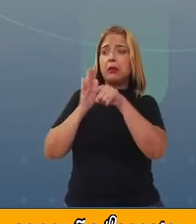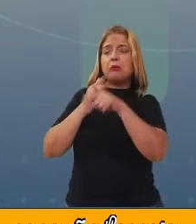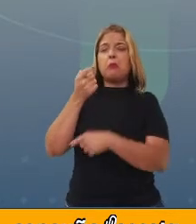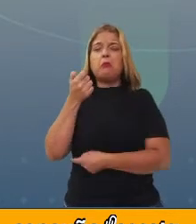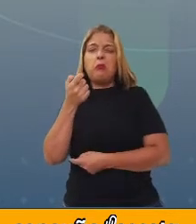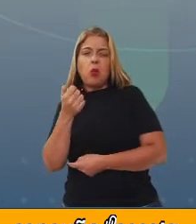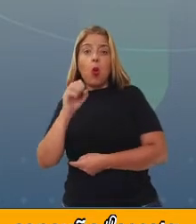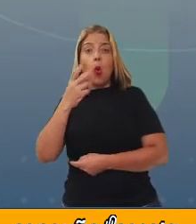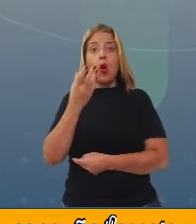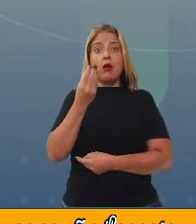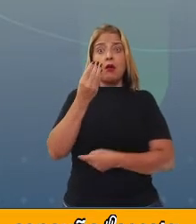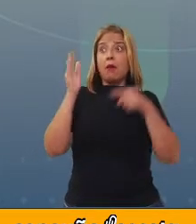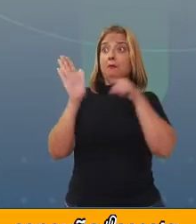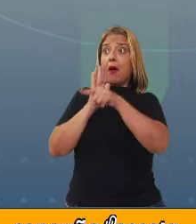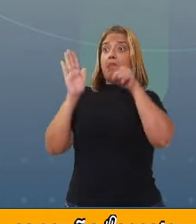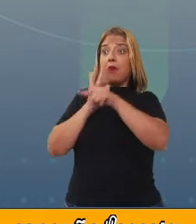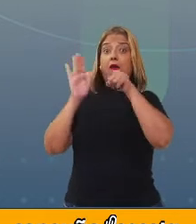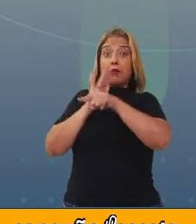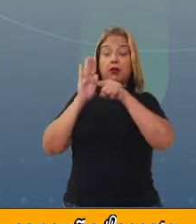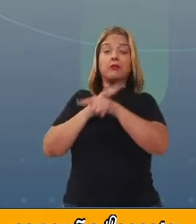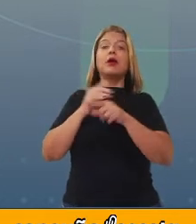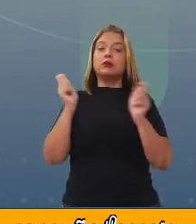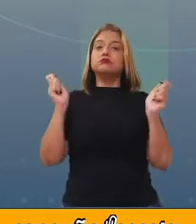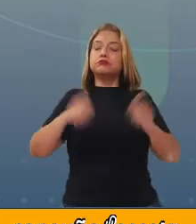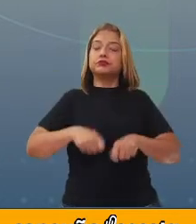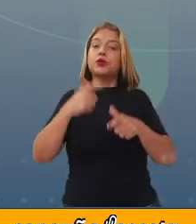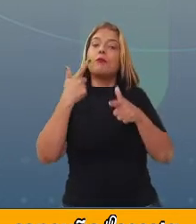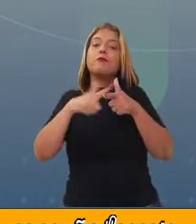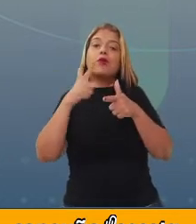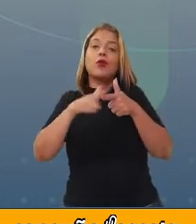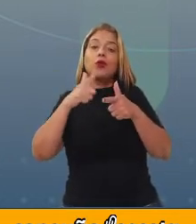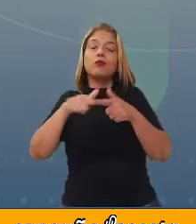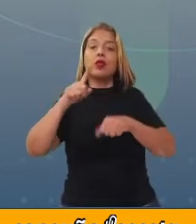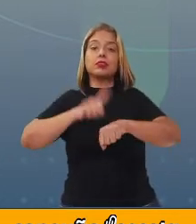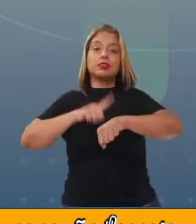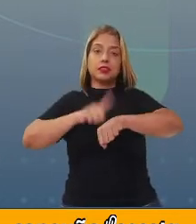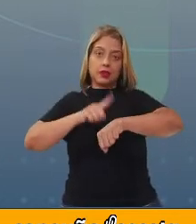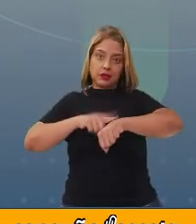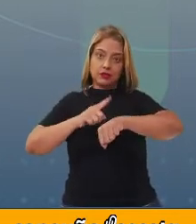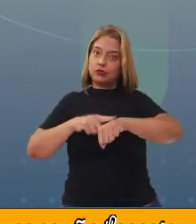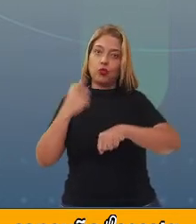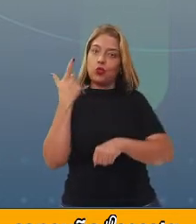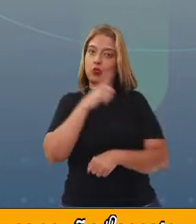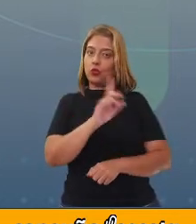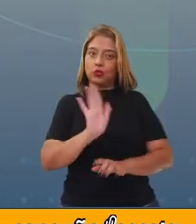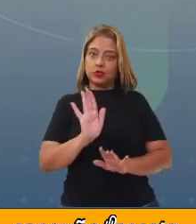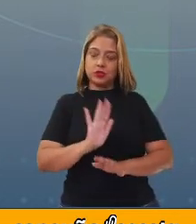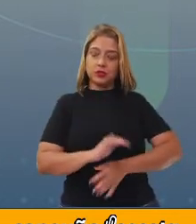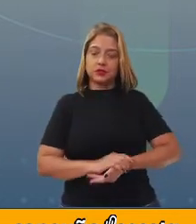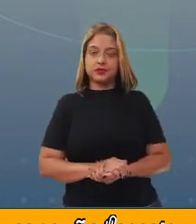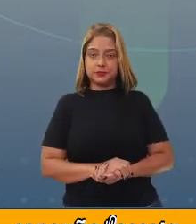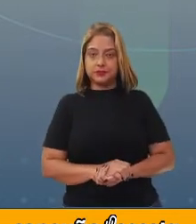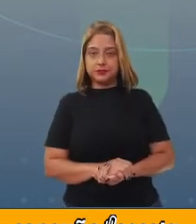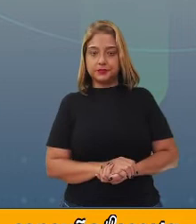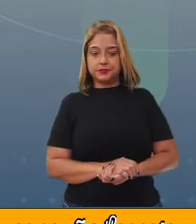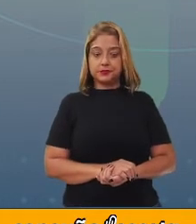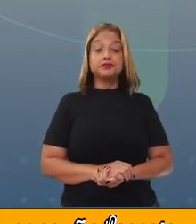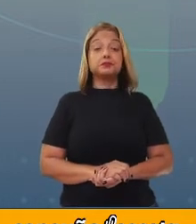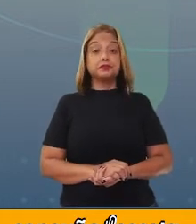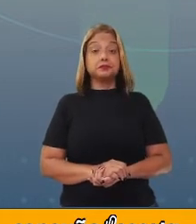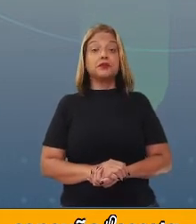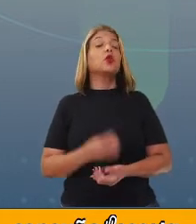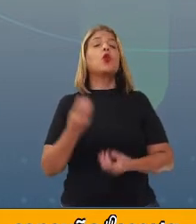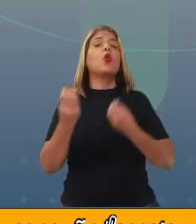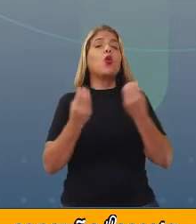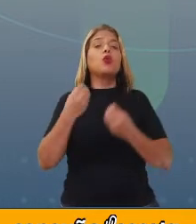perguntas, pode, então, ter um probleminha aí na duração dessa entrevista. E a escolha do título